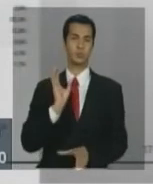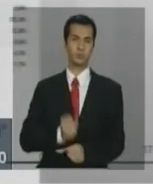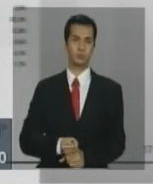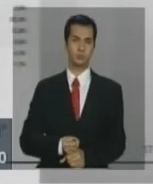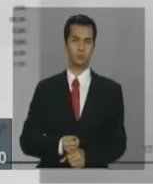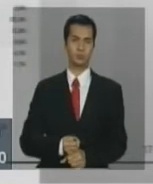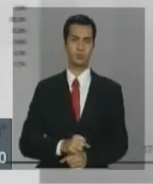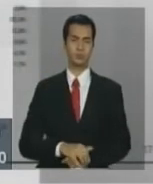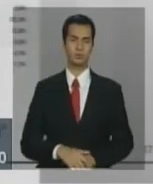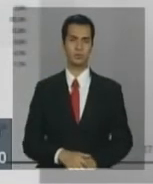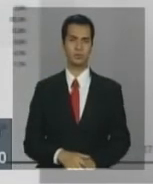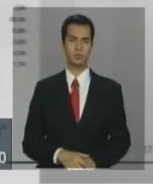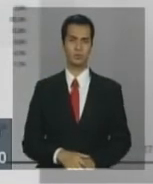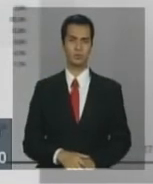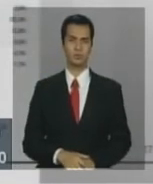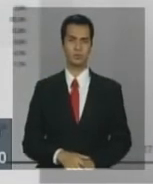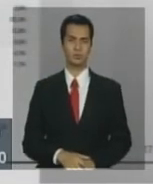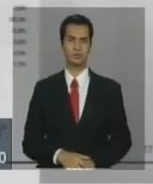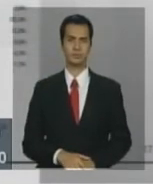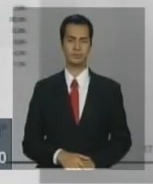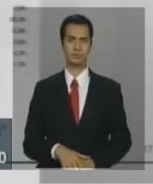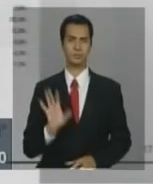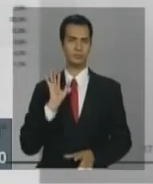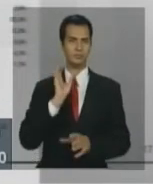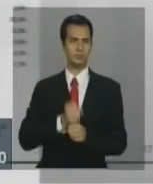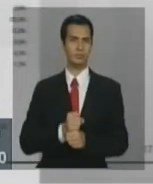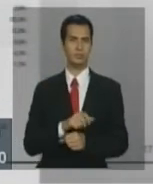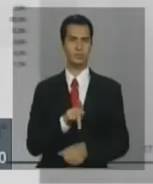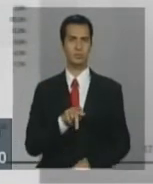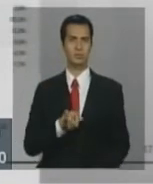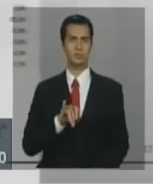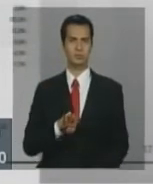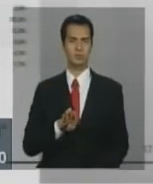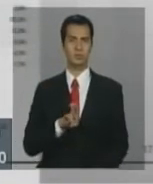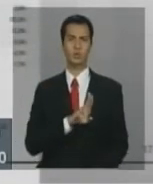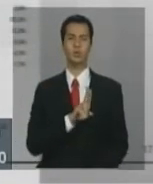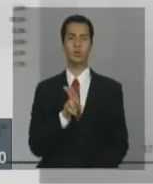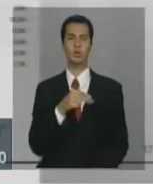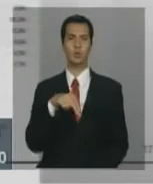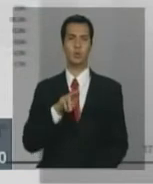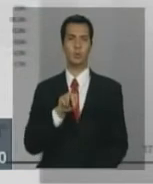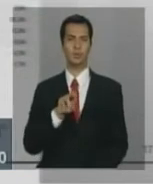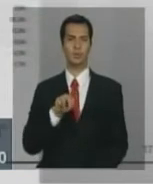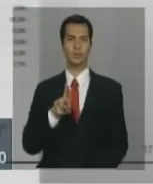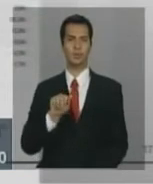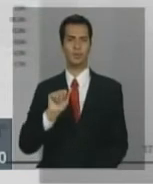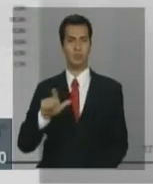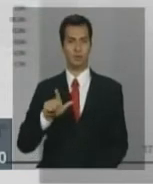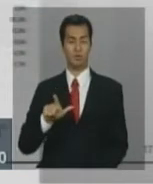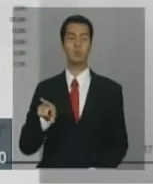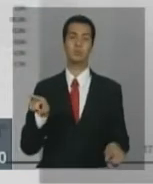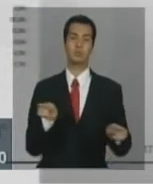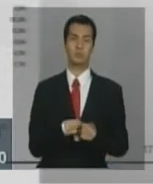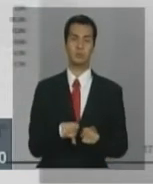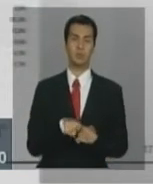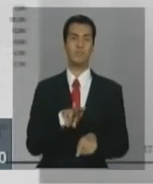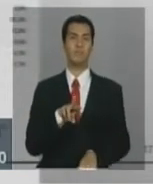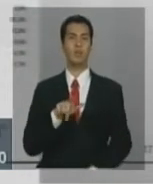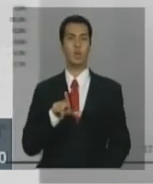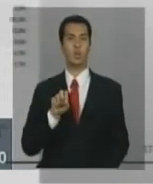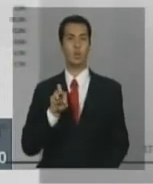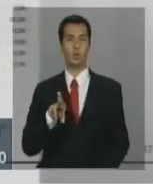ao PIB nominal e também em valores nominais. Mostra a